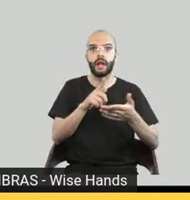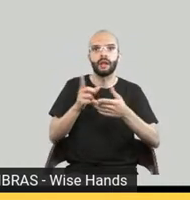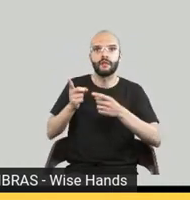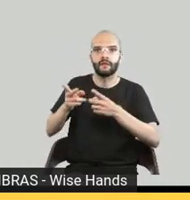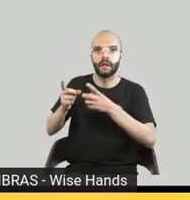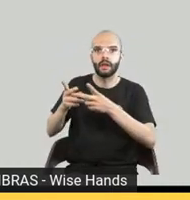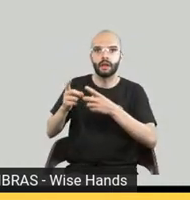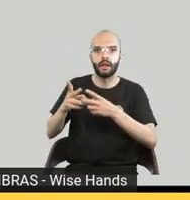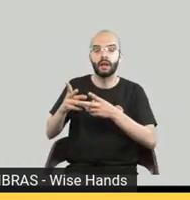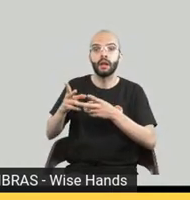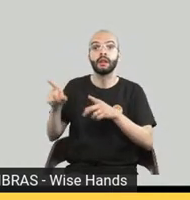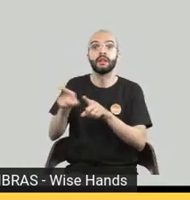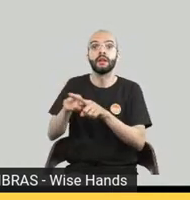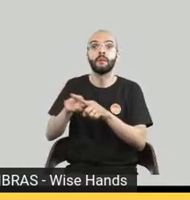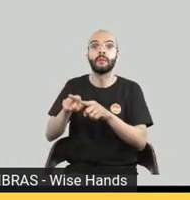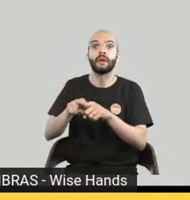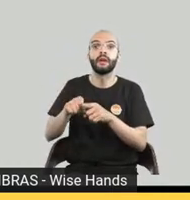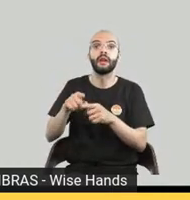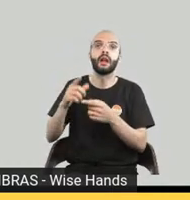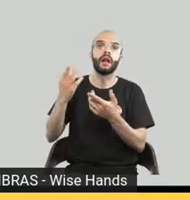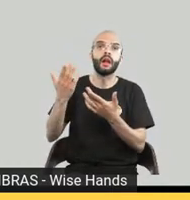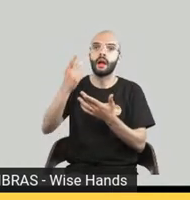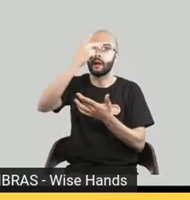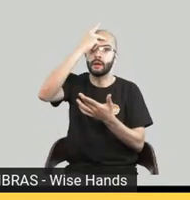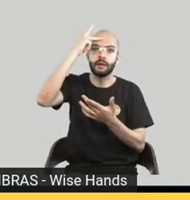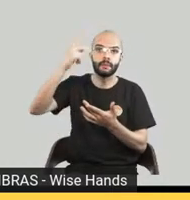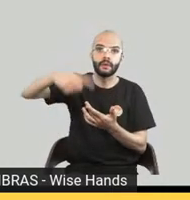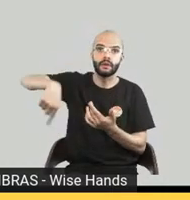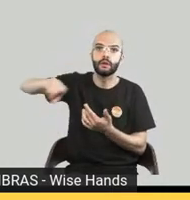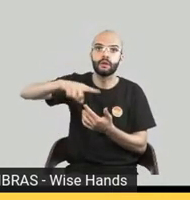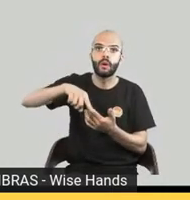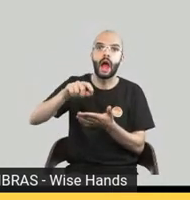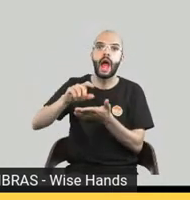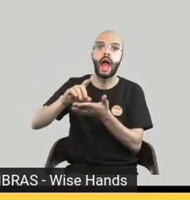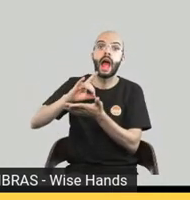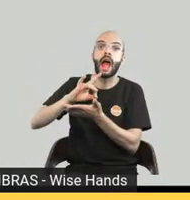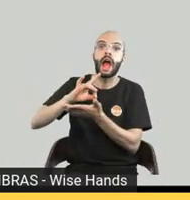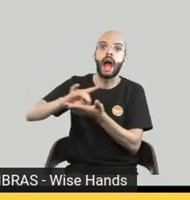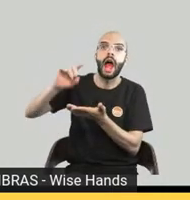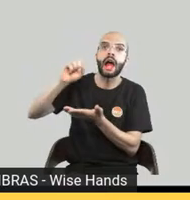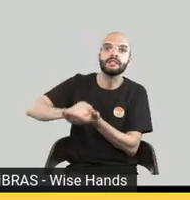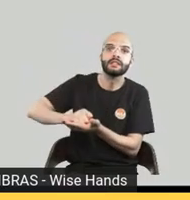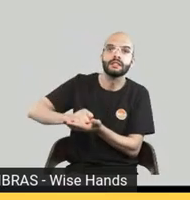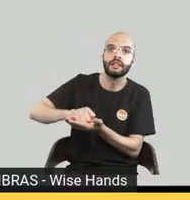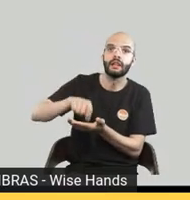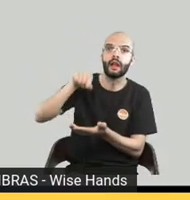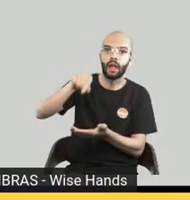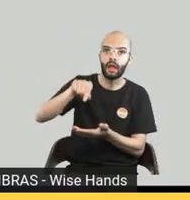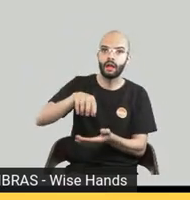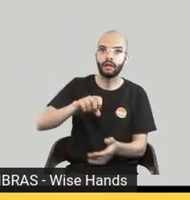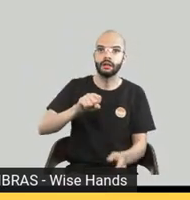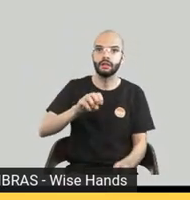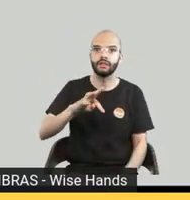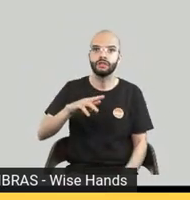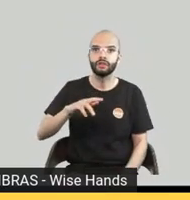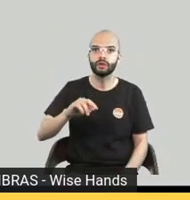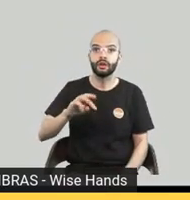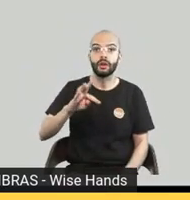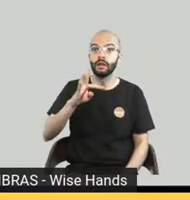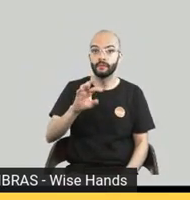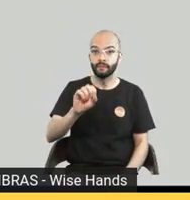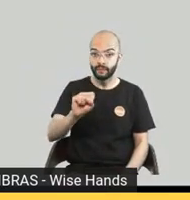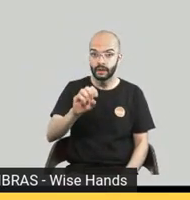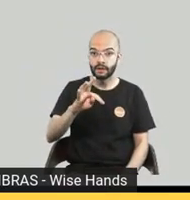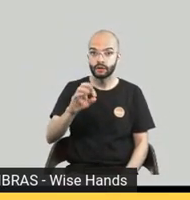tem agora é o público que é assinante da história é um público que se encaixa nessa história e aí a gente faz a negociação para trazer para dentro o nosso